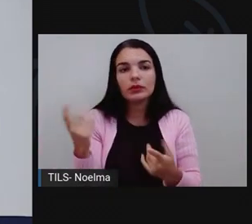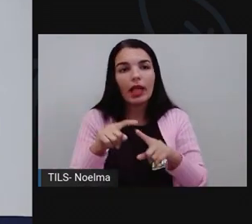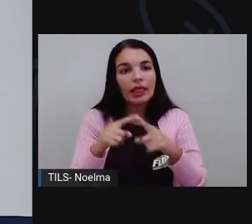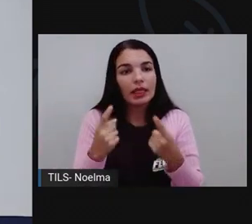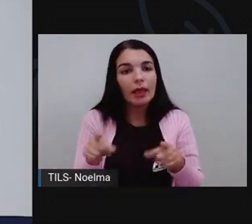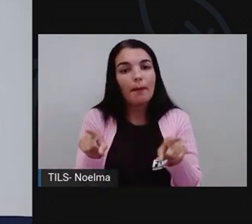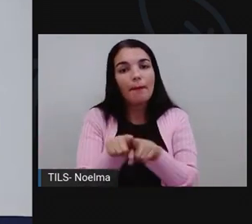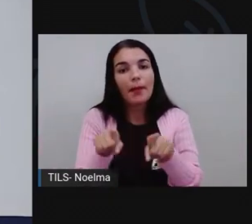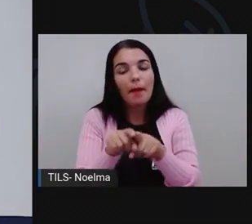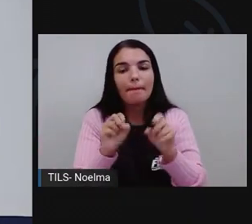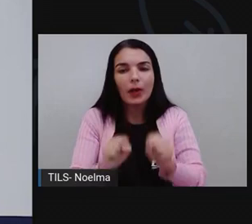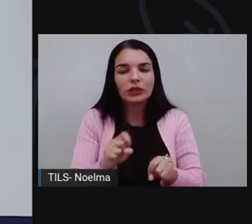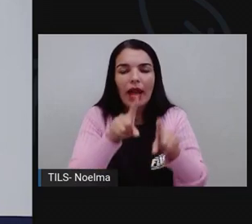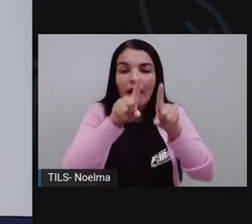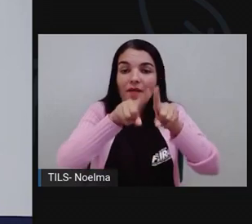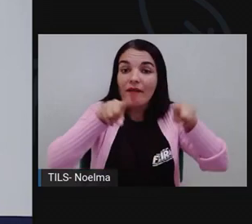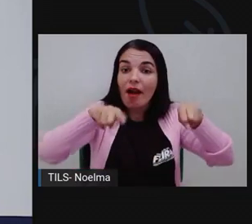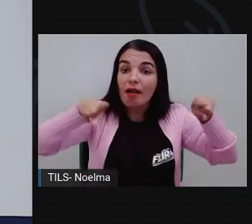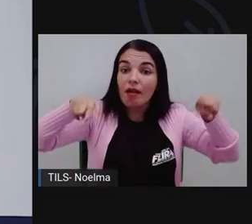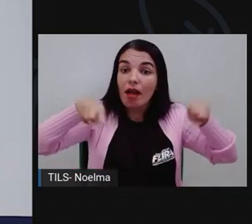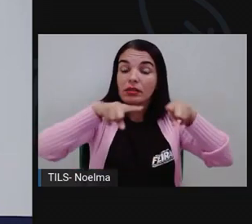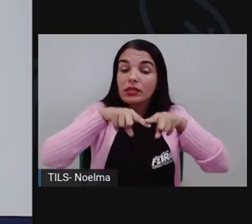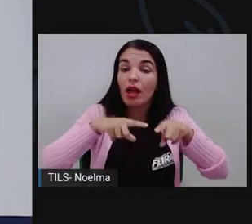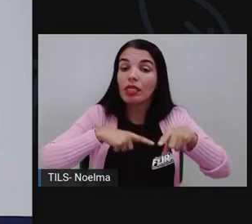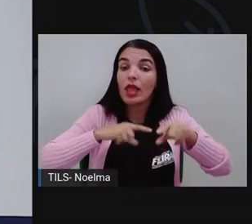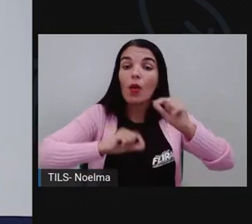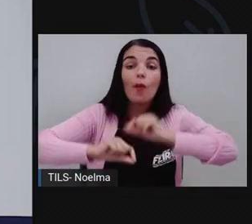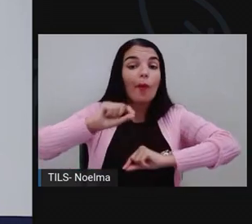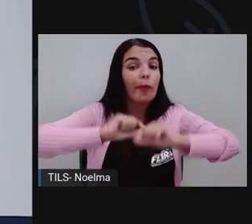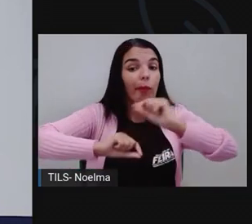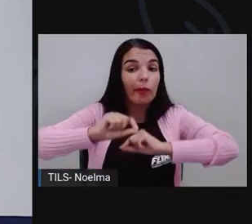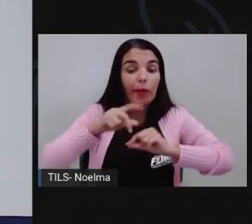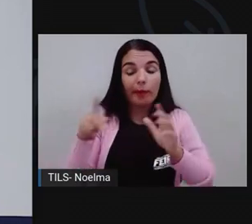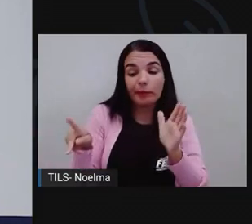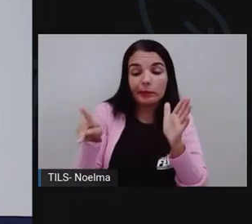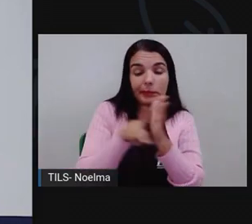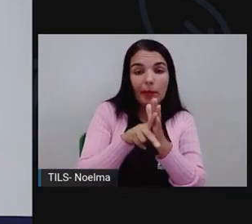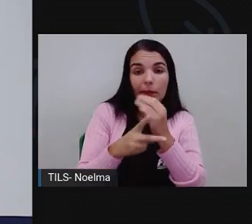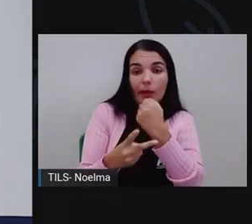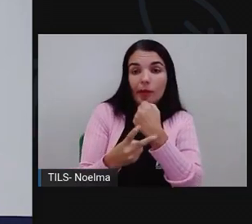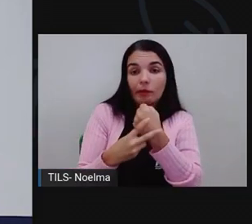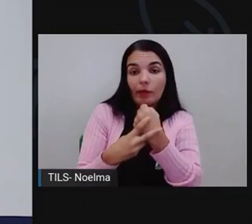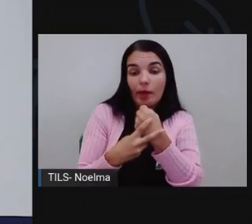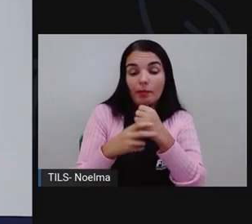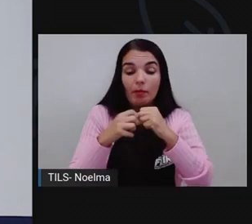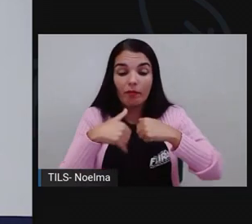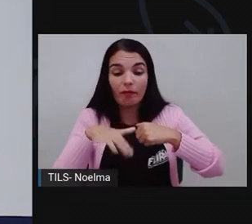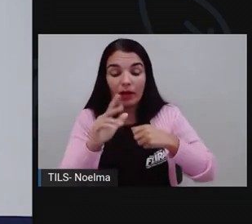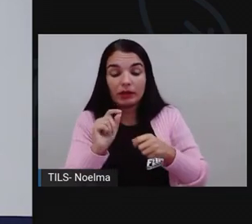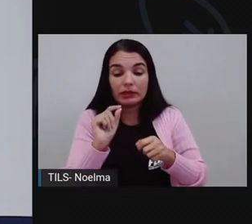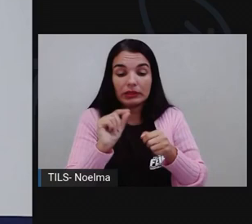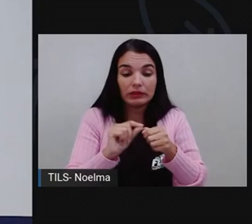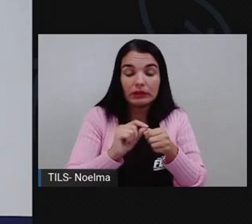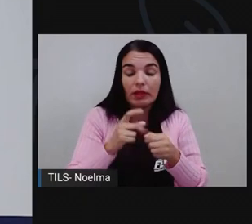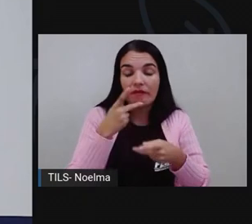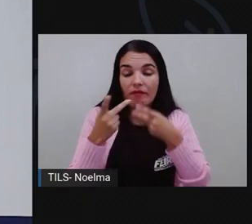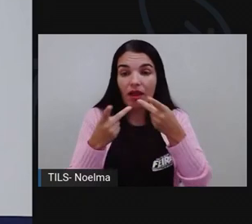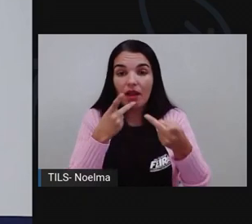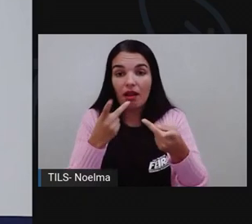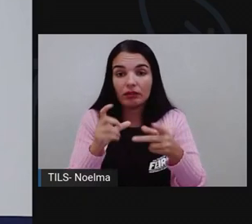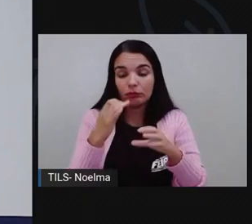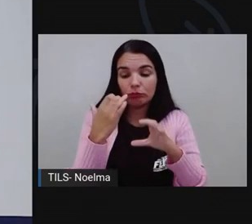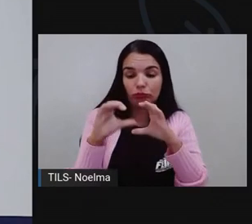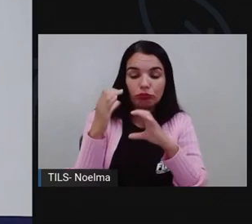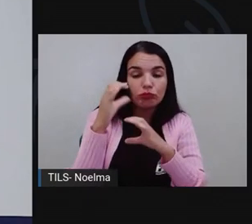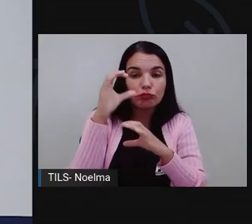sofrer variação de acordo com suas flexões, né? Conforme ele vai sendo conjugado ali. E o verbo, ele